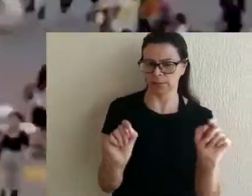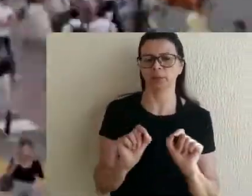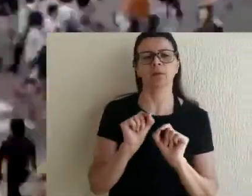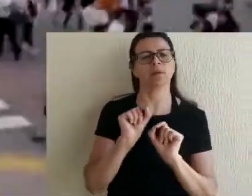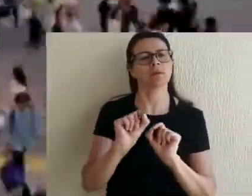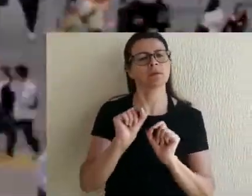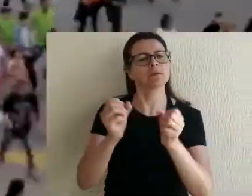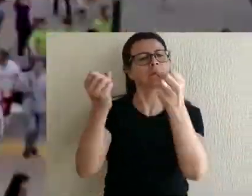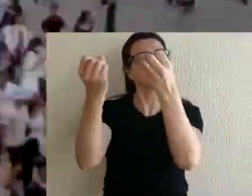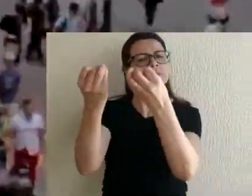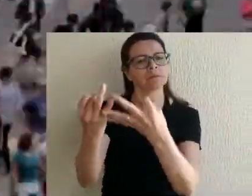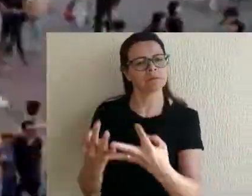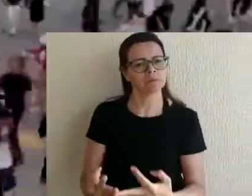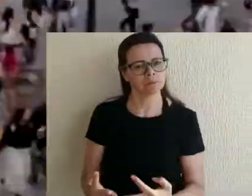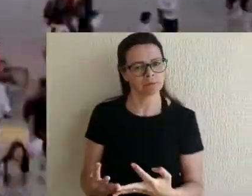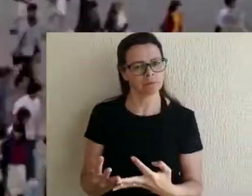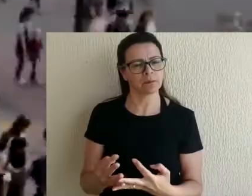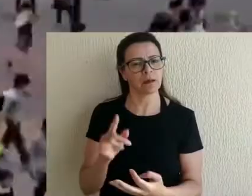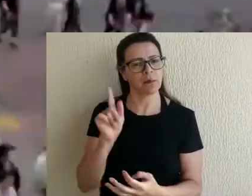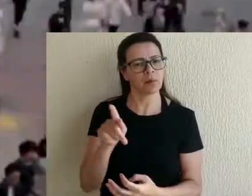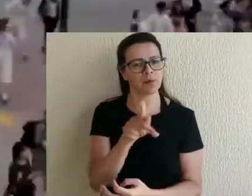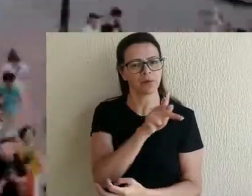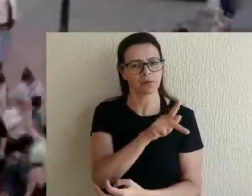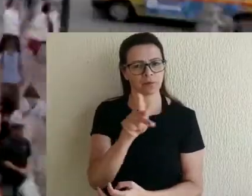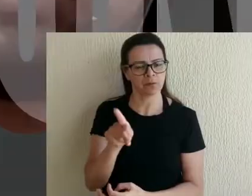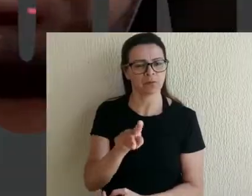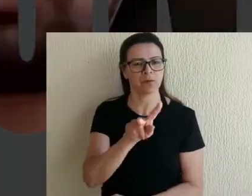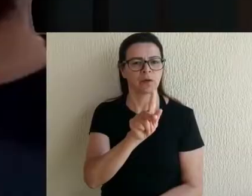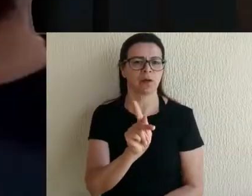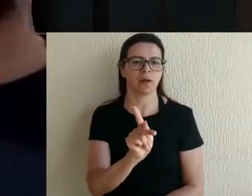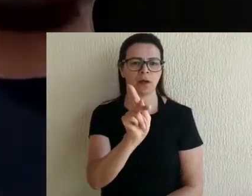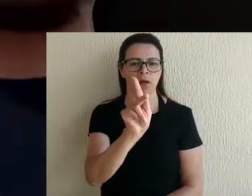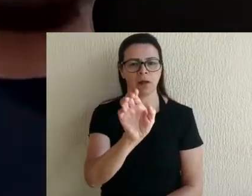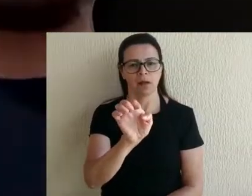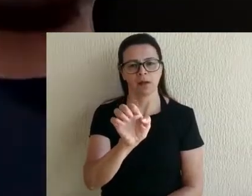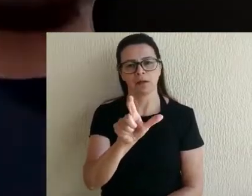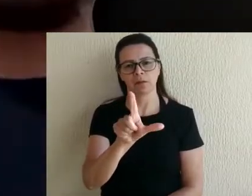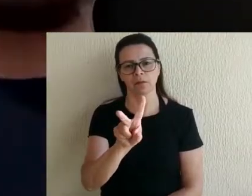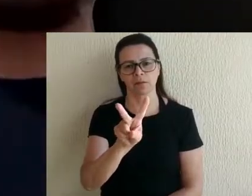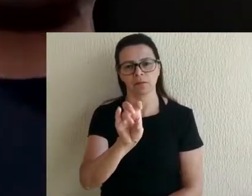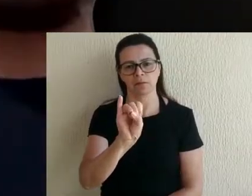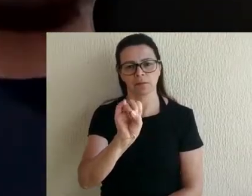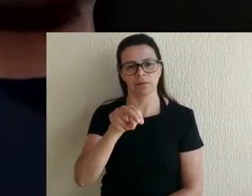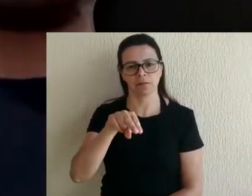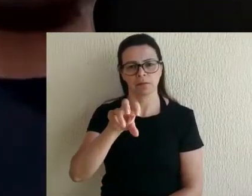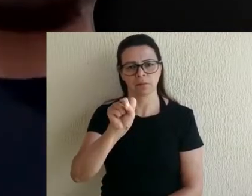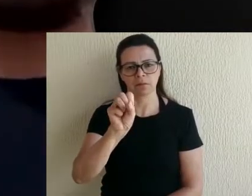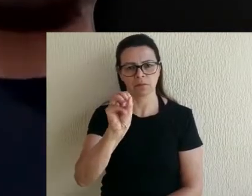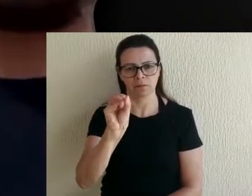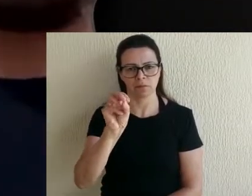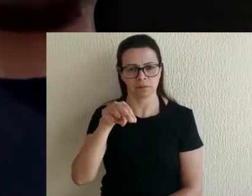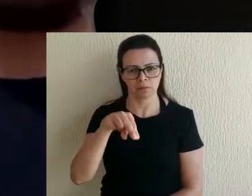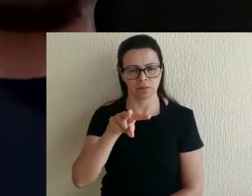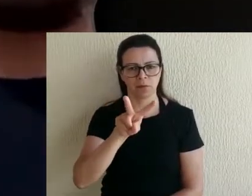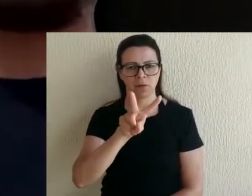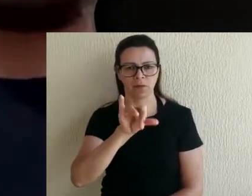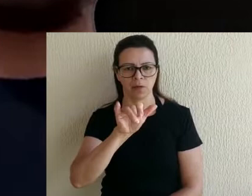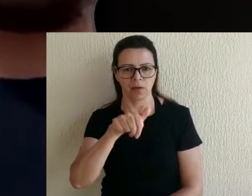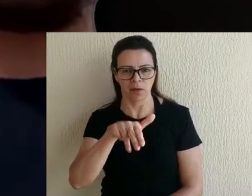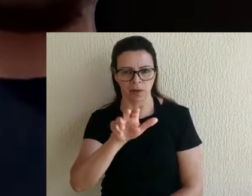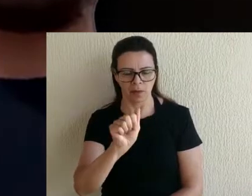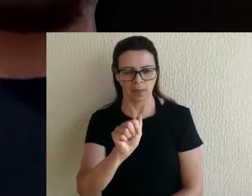simples nem rápido. Quem nos explica este processo é o professor Kelson Fernandes Viana. Ele é médico veterinário,